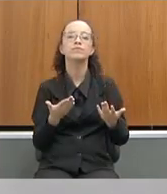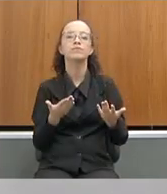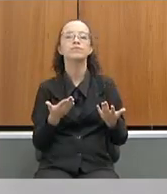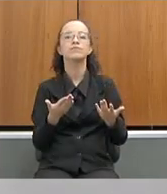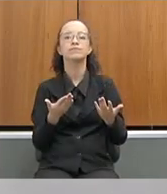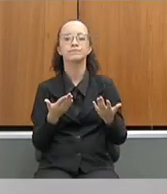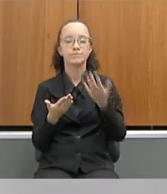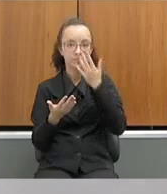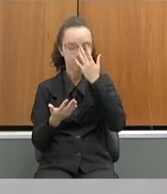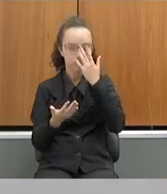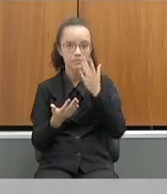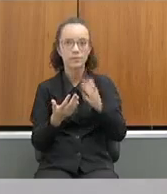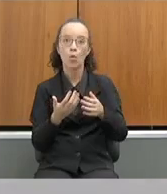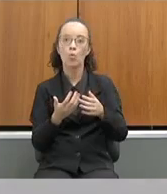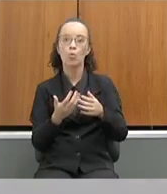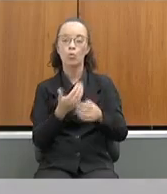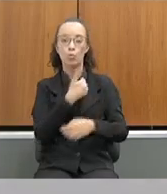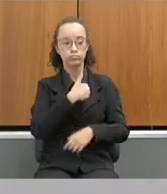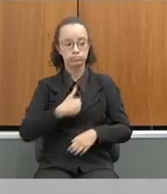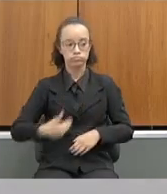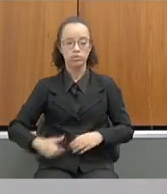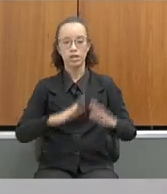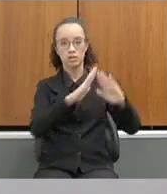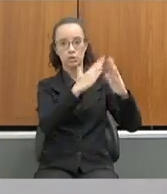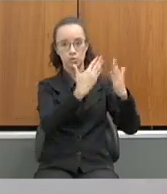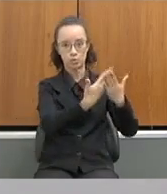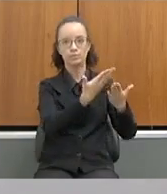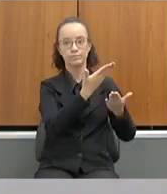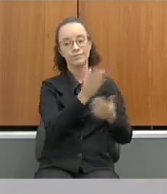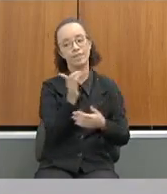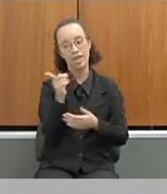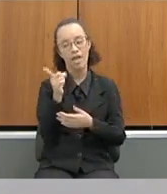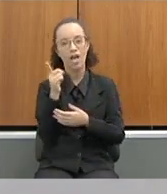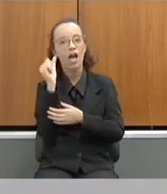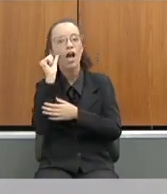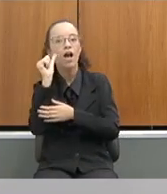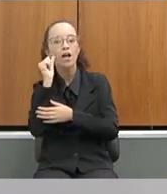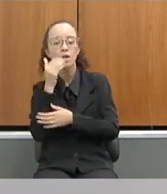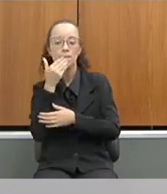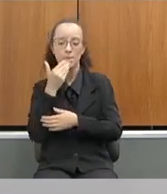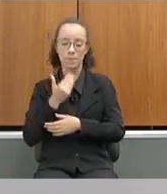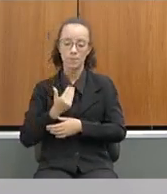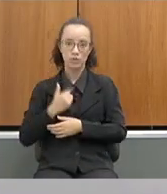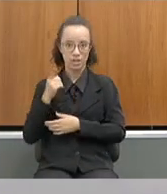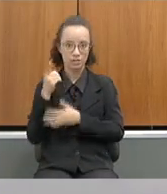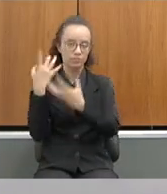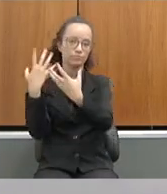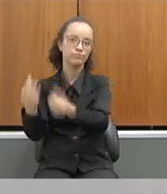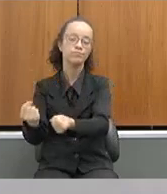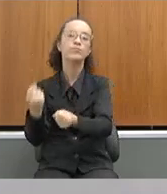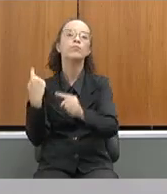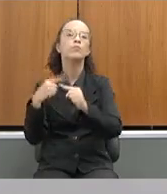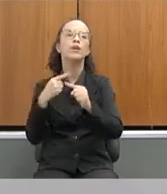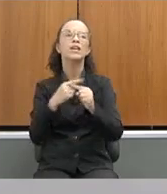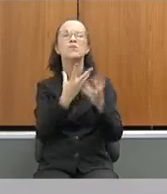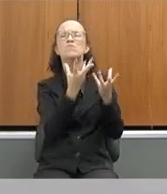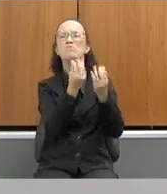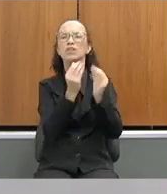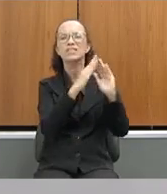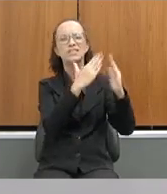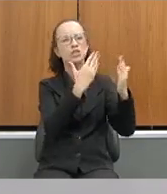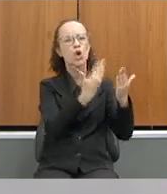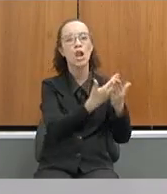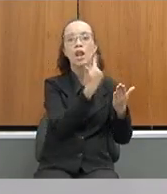estadualização. E ela, como secretária, ela também atendeu o meu pedido, porque muitas escolas não tinham